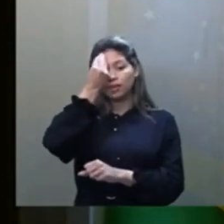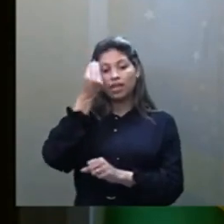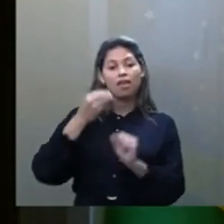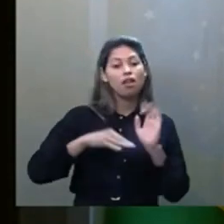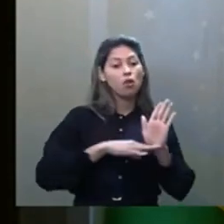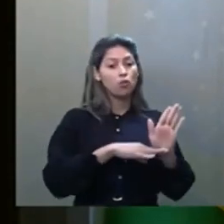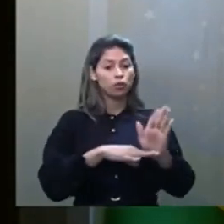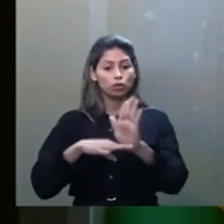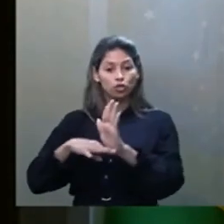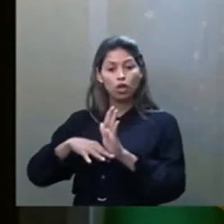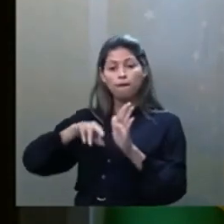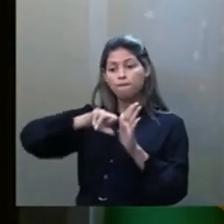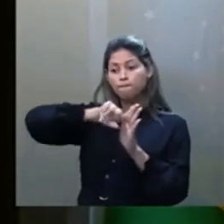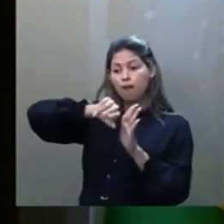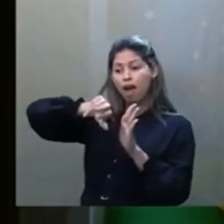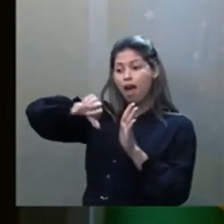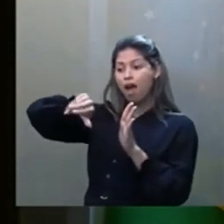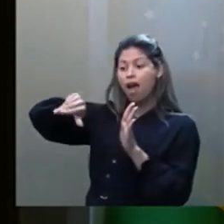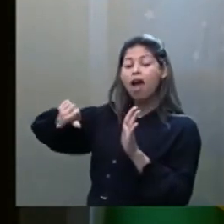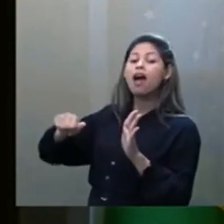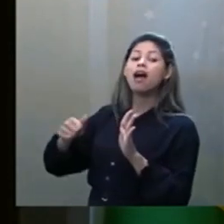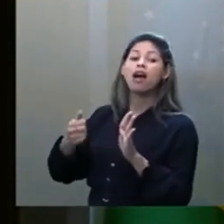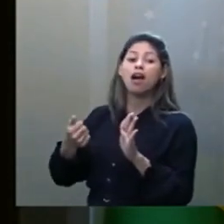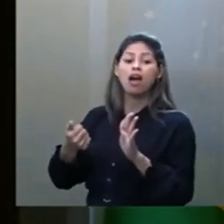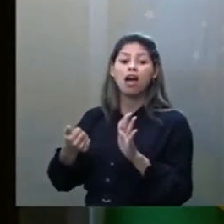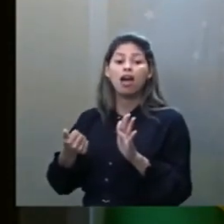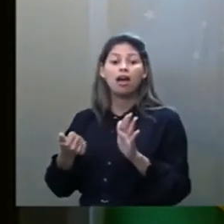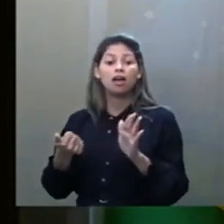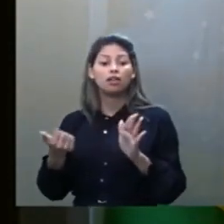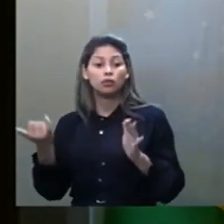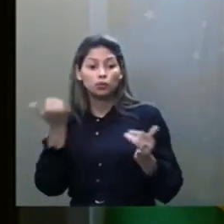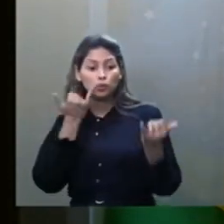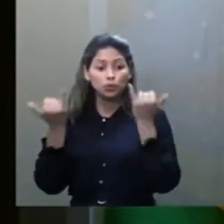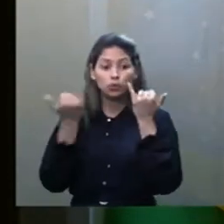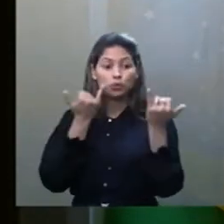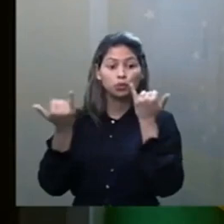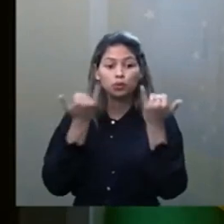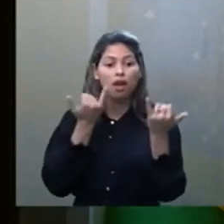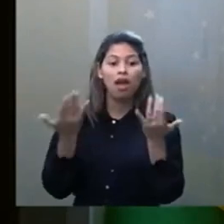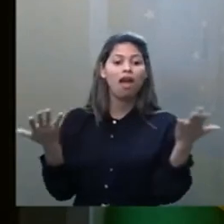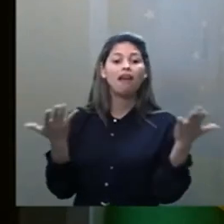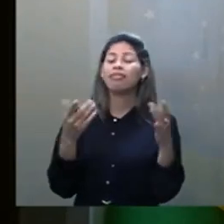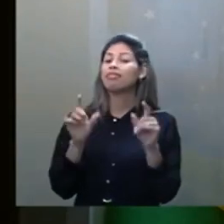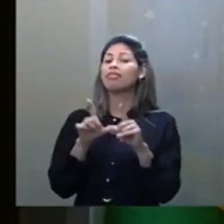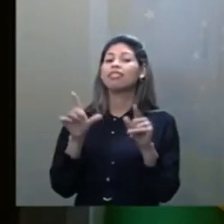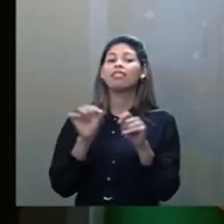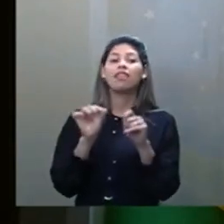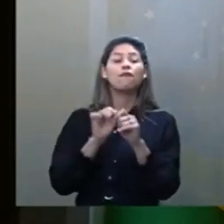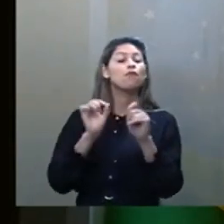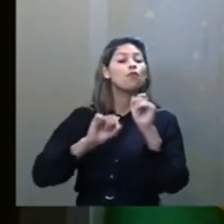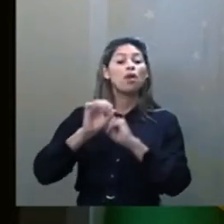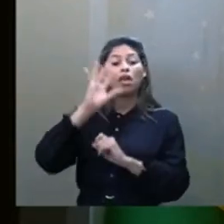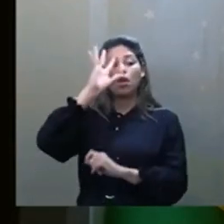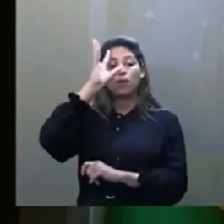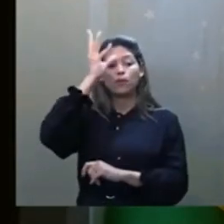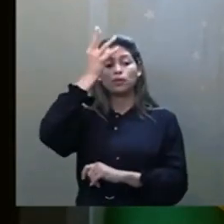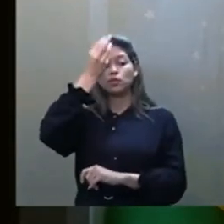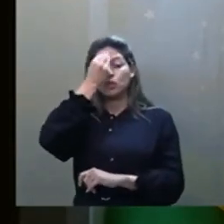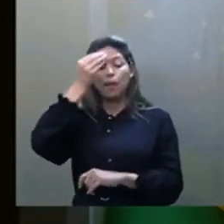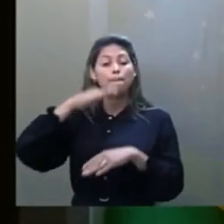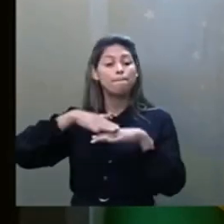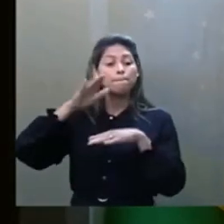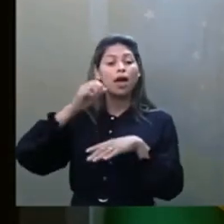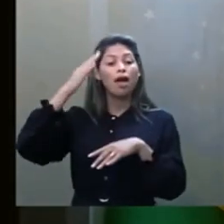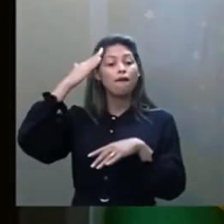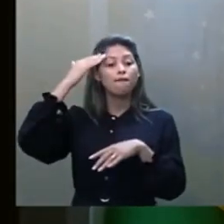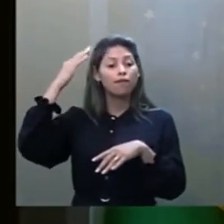vários escândalos, a gente vai ver alguns dos escândalos aqui, que tornaram, então, o Espiritismo mais famoso ainda, como se fosse um alto de